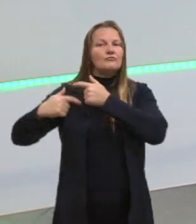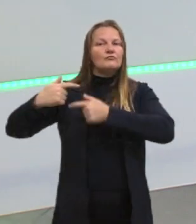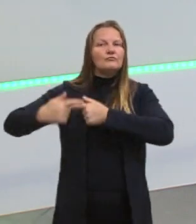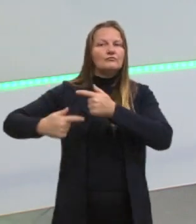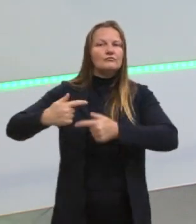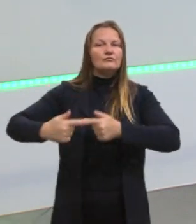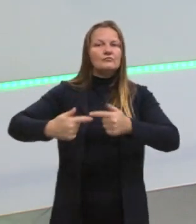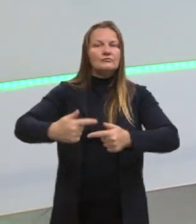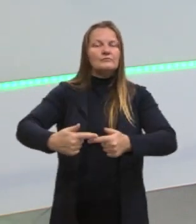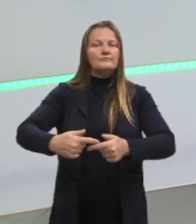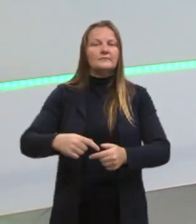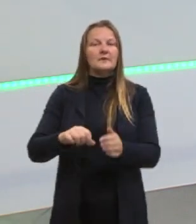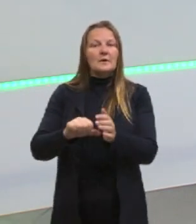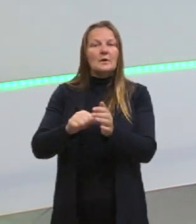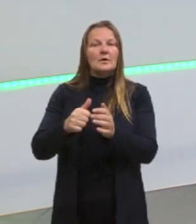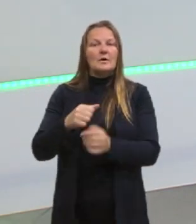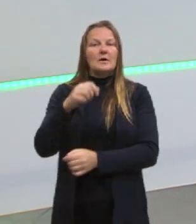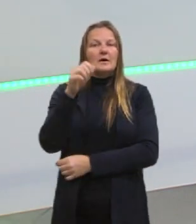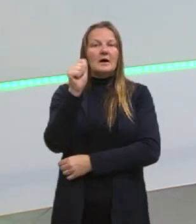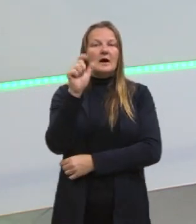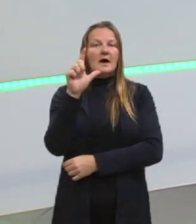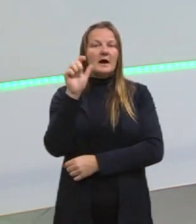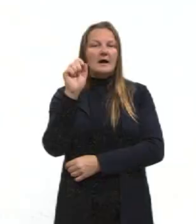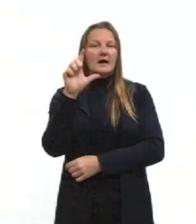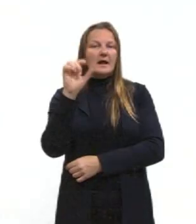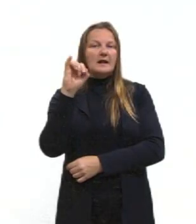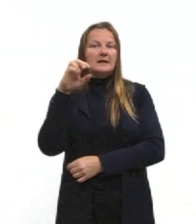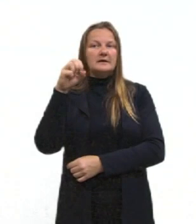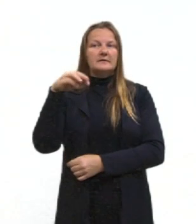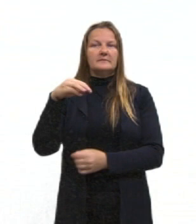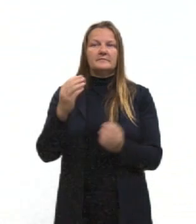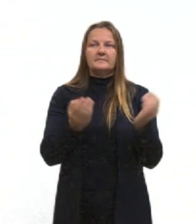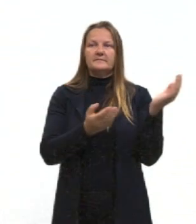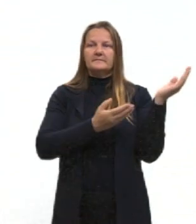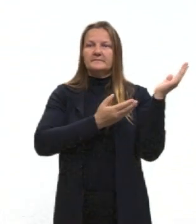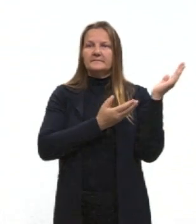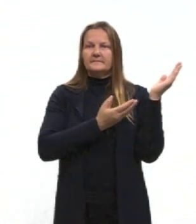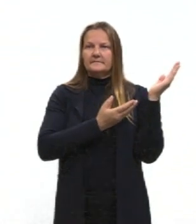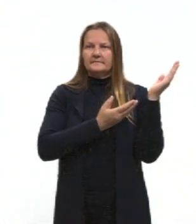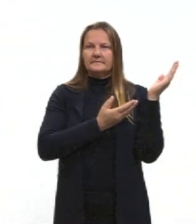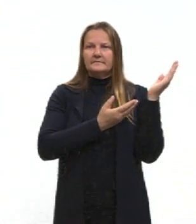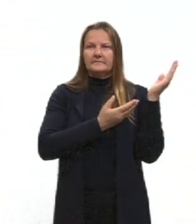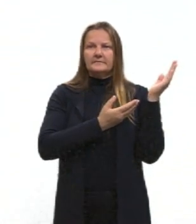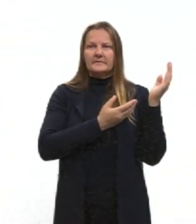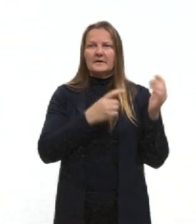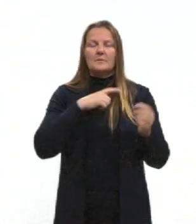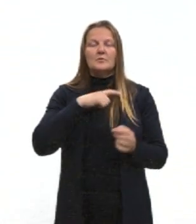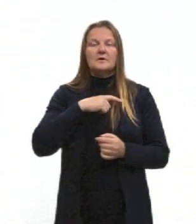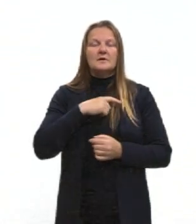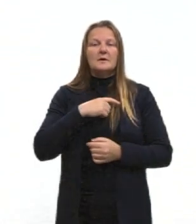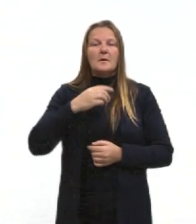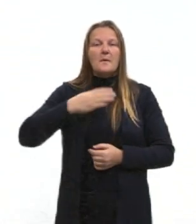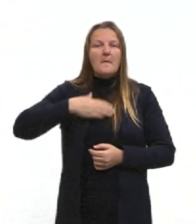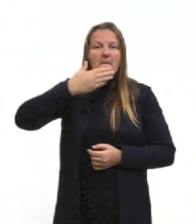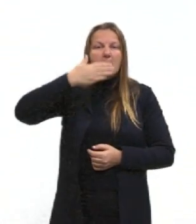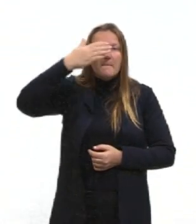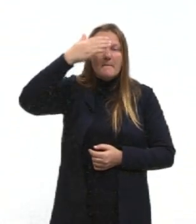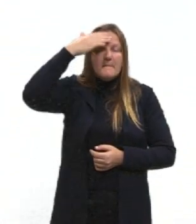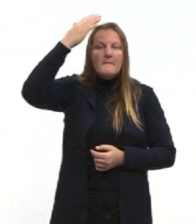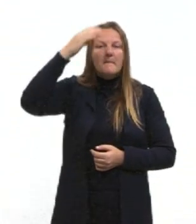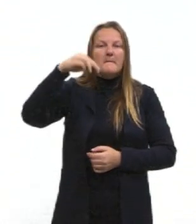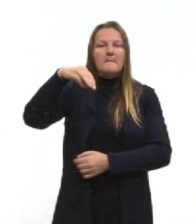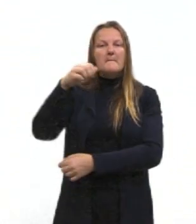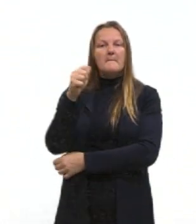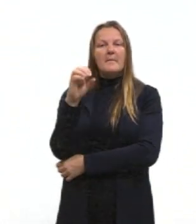que surge é o Ali, certo, que era genro, né, de Maomé, acaba se casando com a